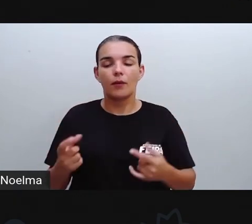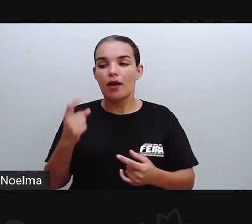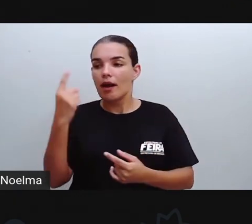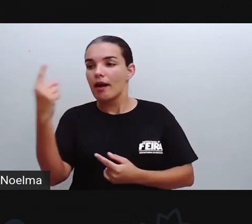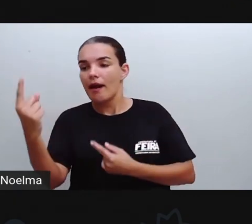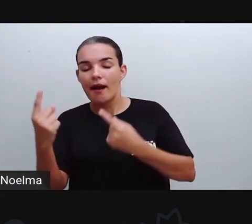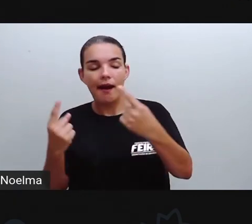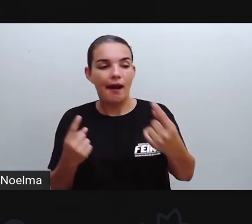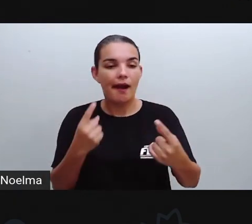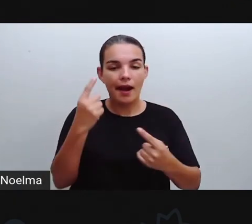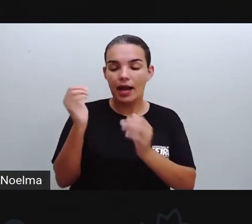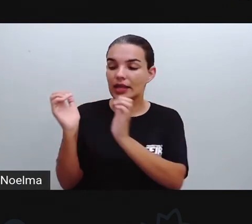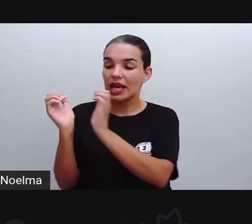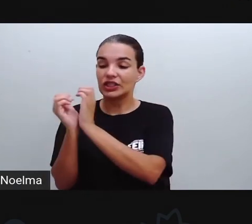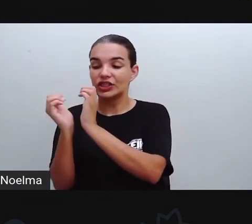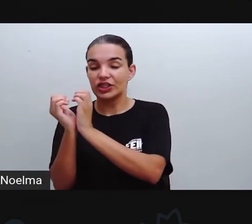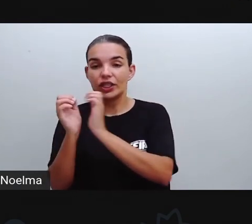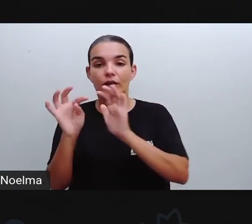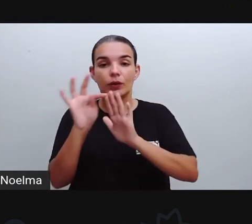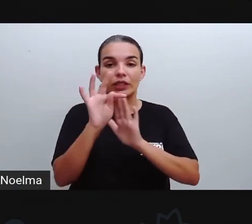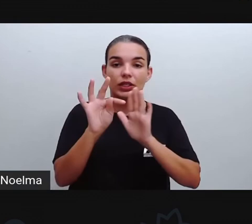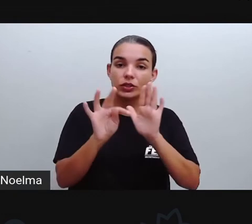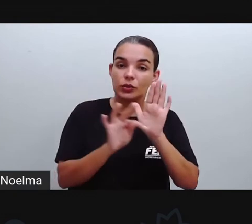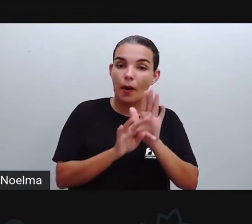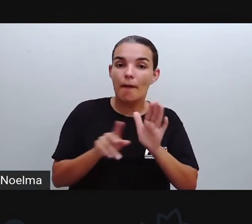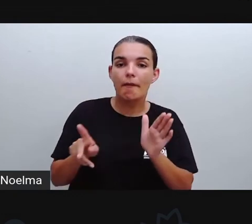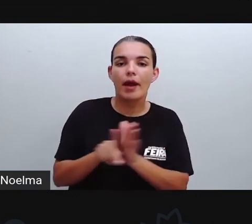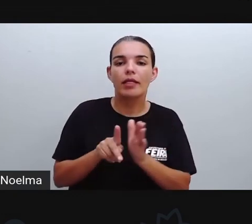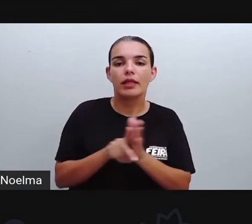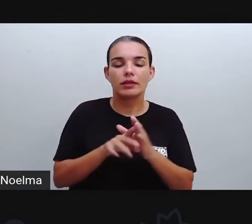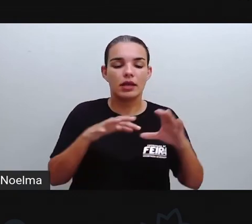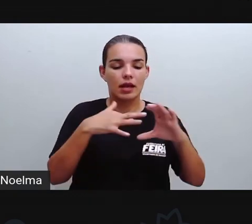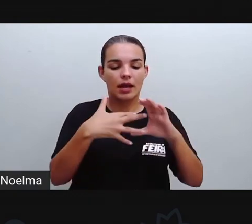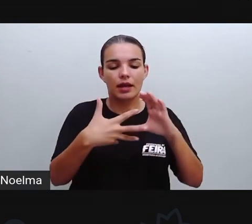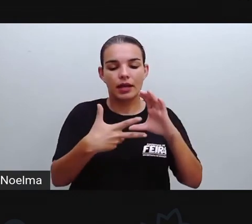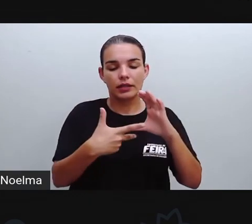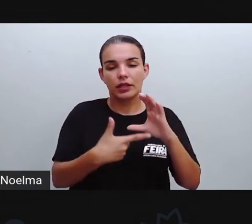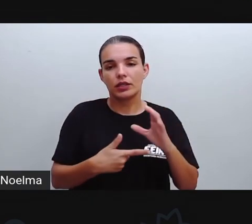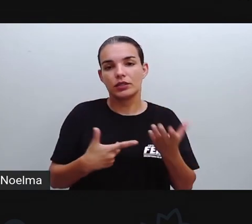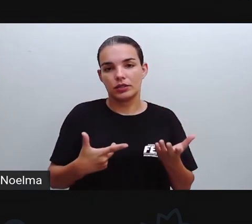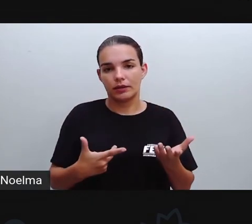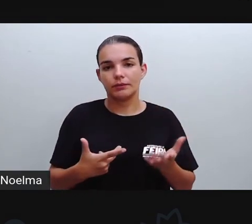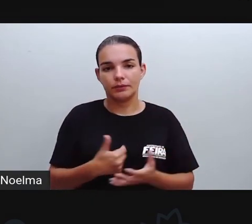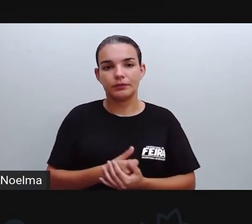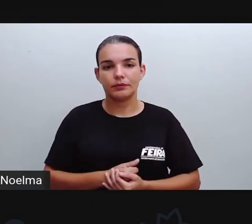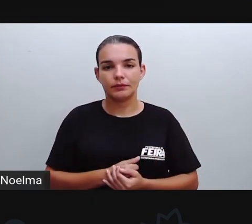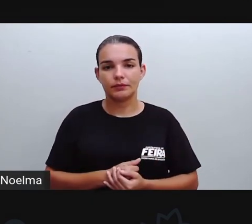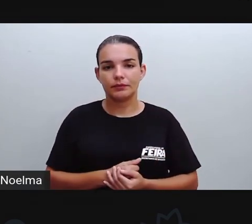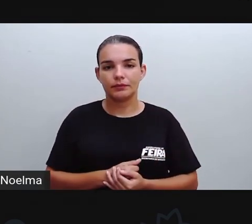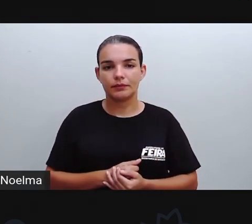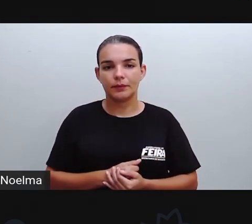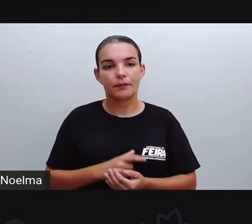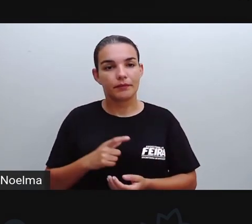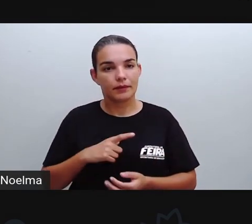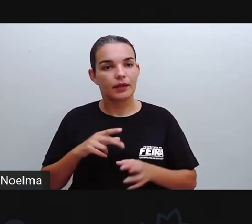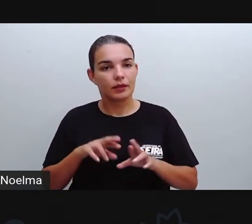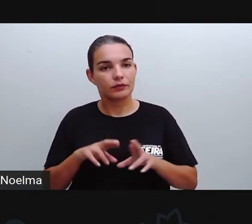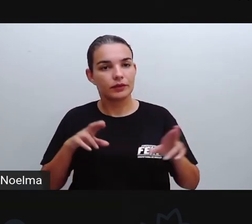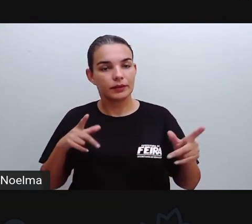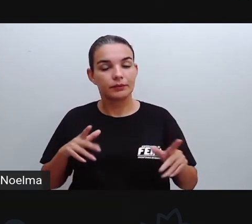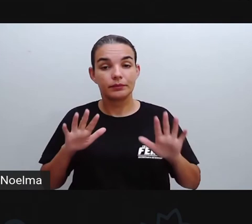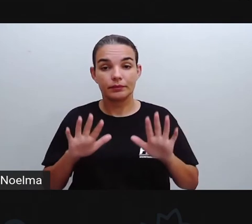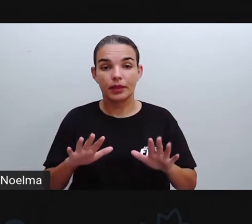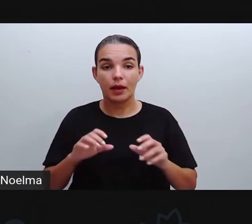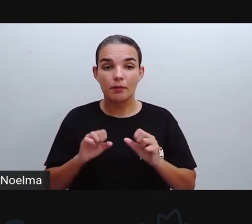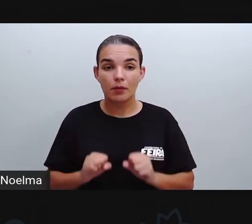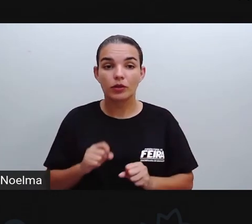objetivo, a funcionalidade daquele texto, né? A gente vai ter aí os gêneros textuais diferentes. Então,